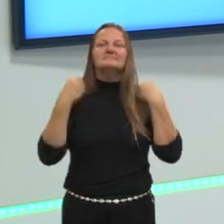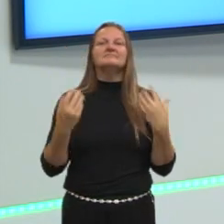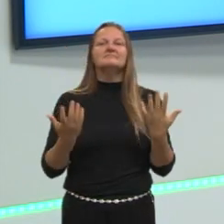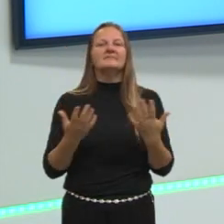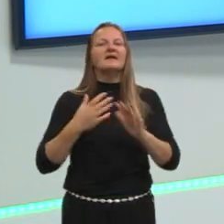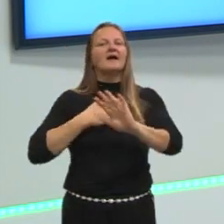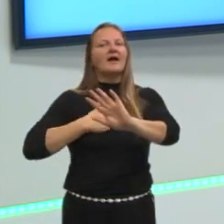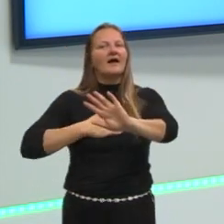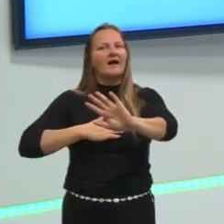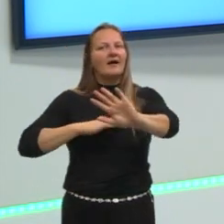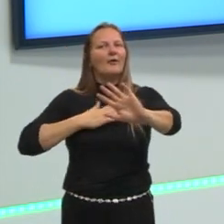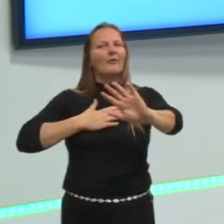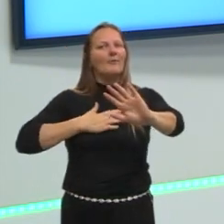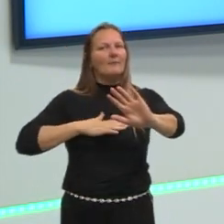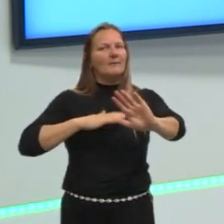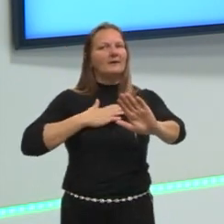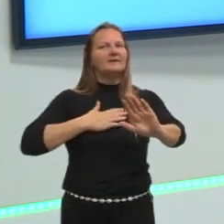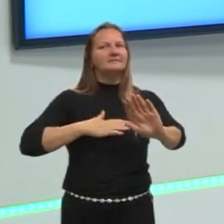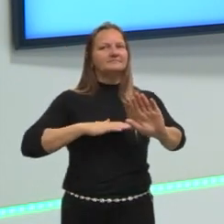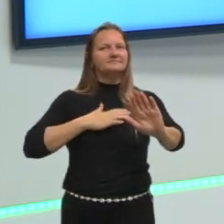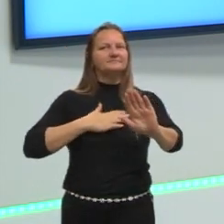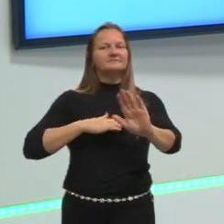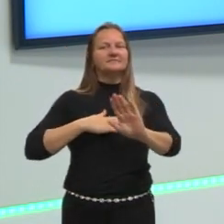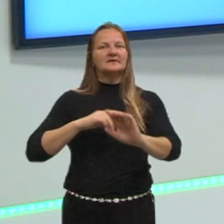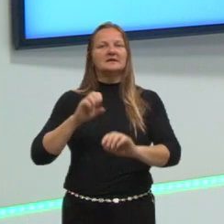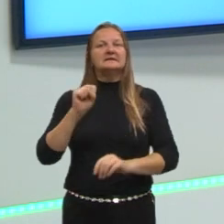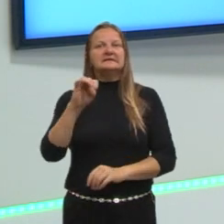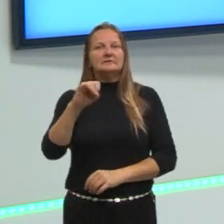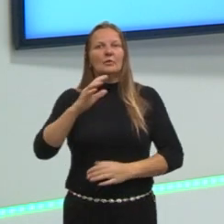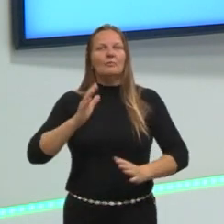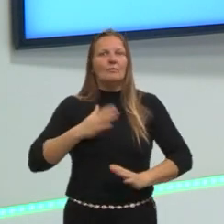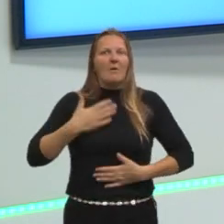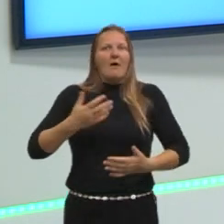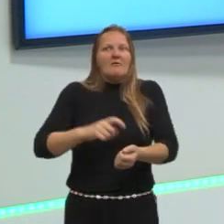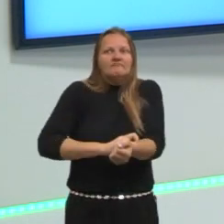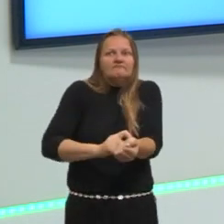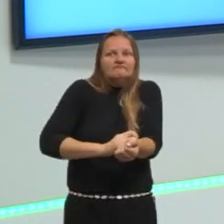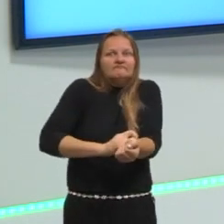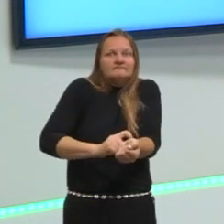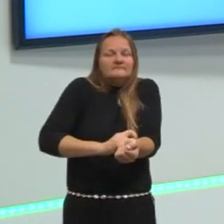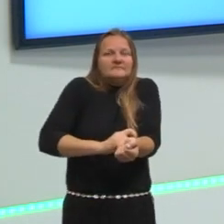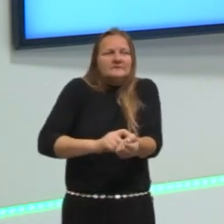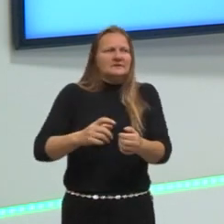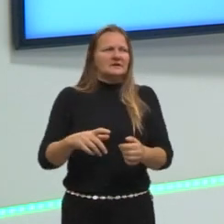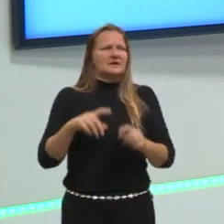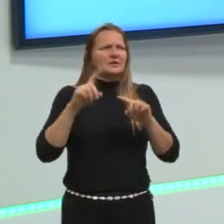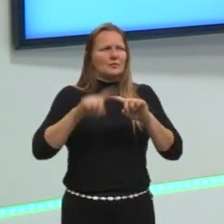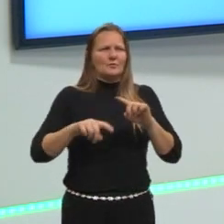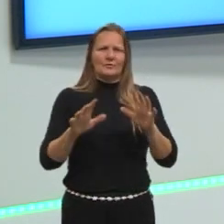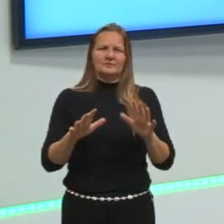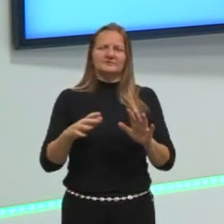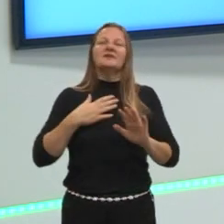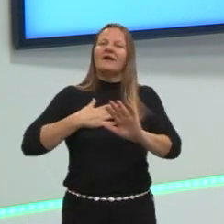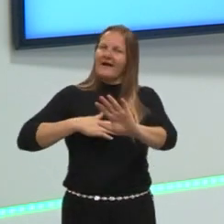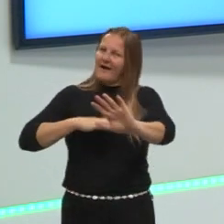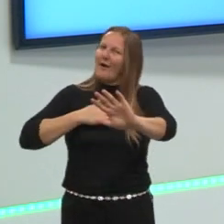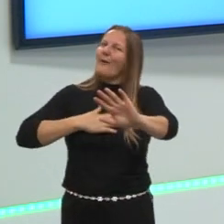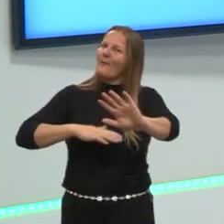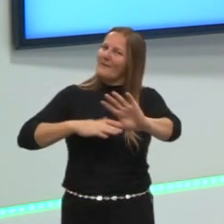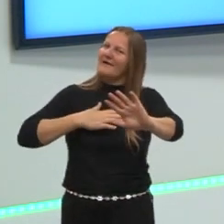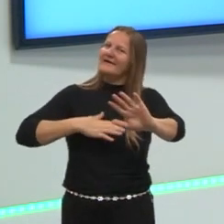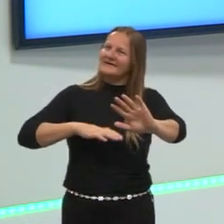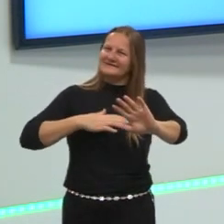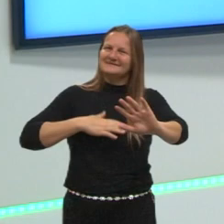Calma. Primeiro, calma. Porque se você se apavorar, ficar nervosa, nervoso, aí sim que não vai lembrar mesmo.